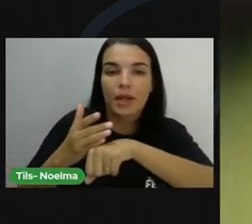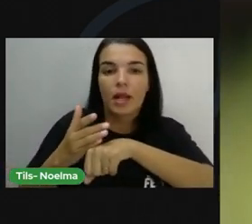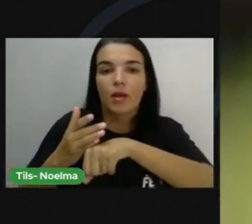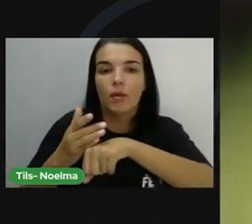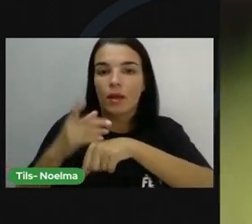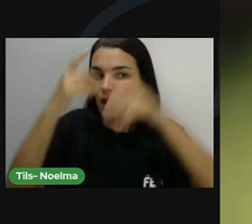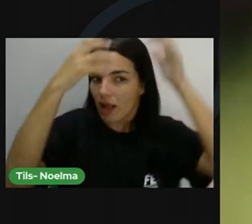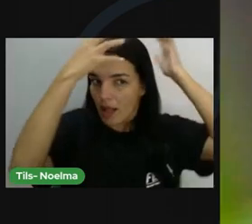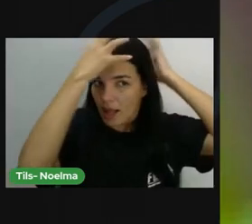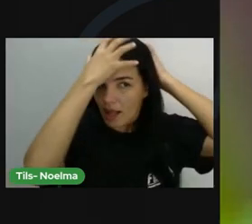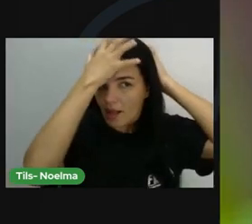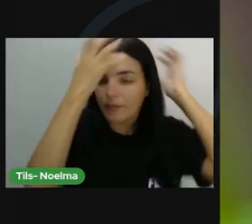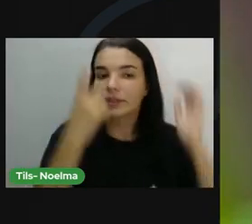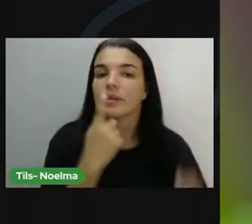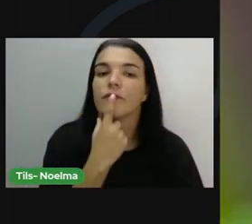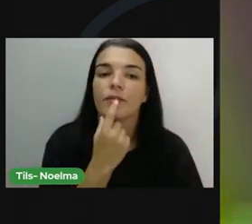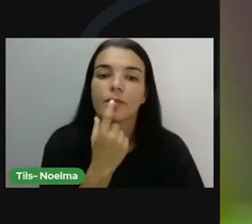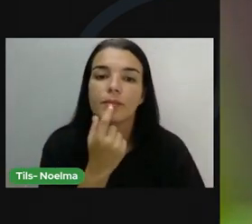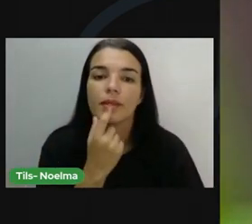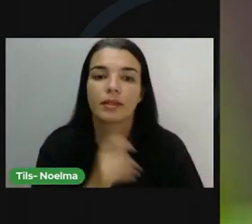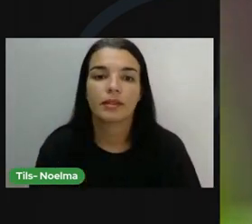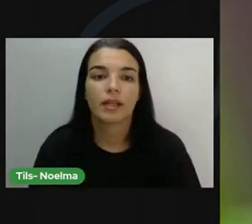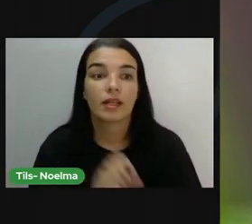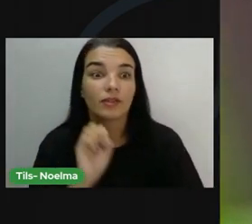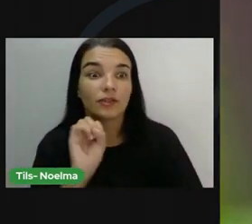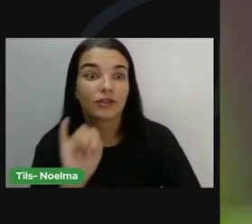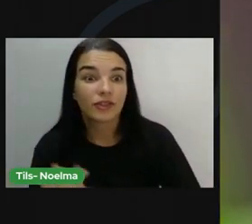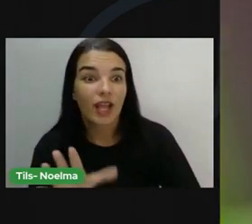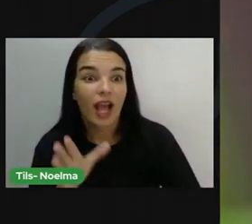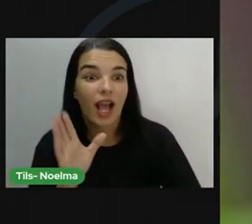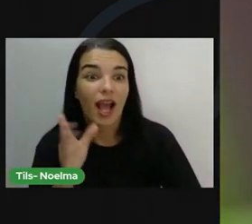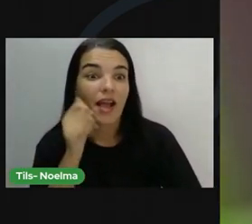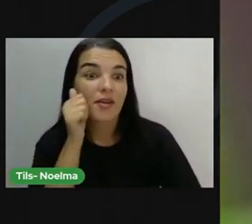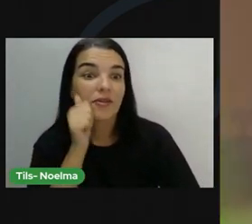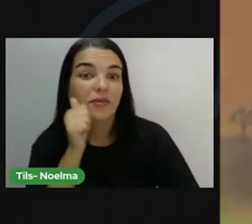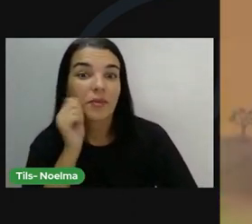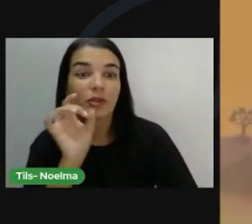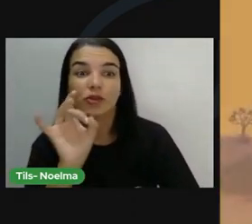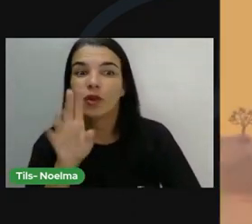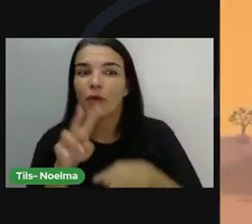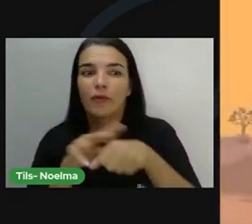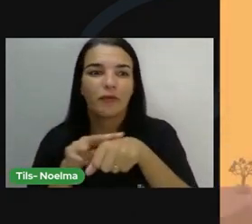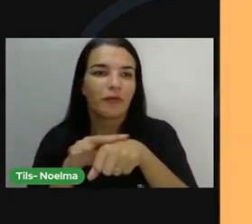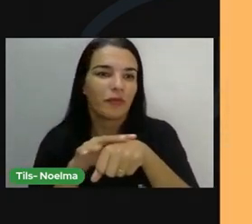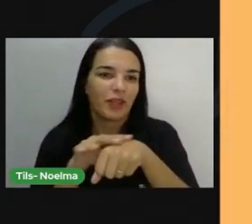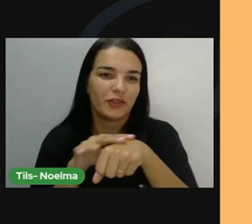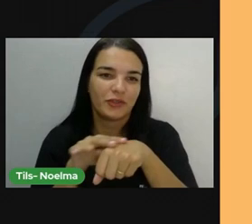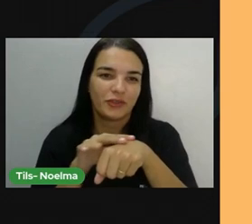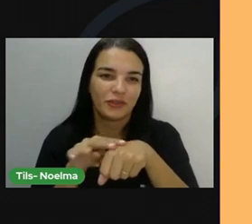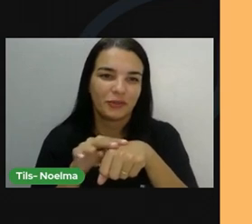E a cabeça é vermelha. Já as fêmeas são principalmente da cor verde-oliva.